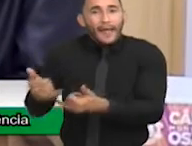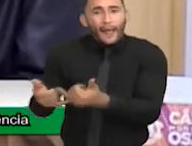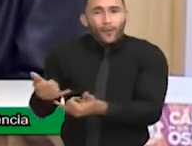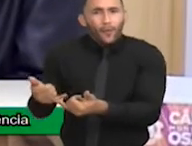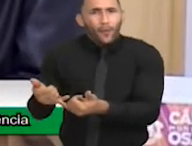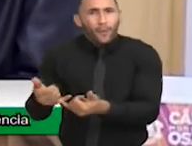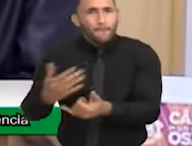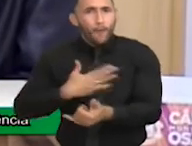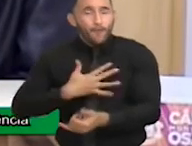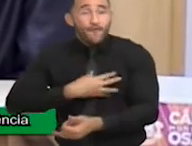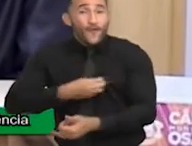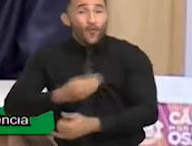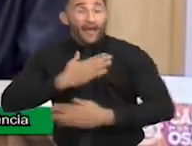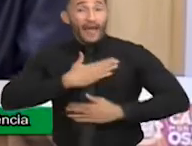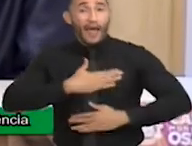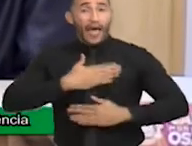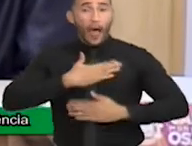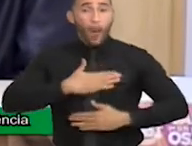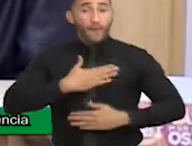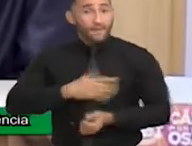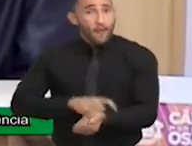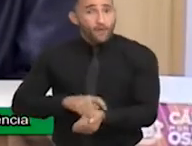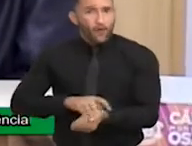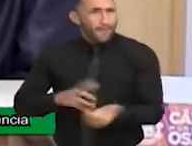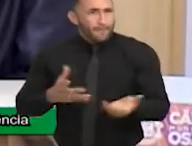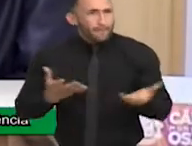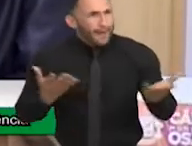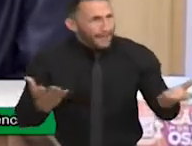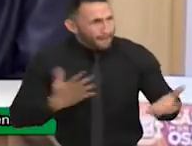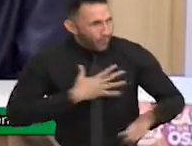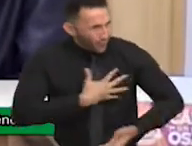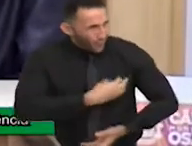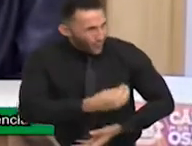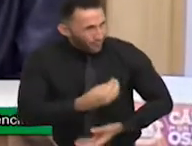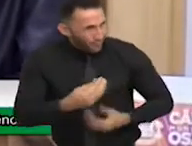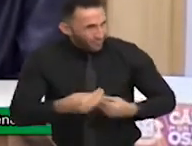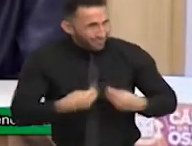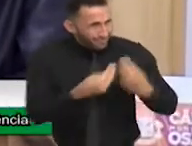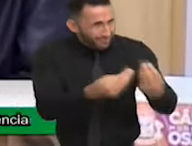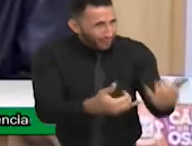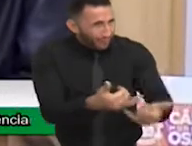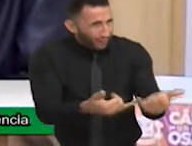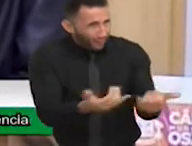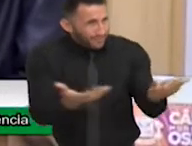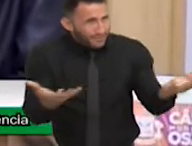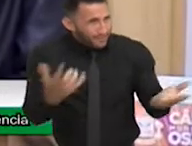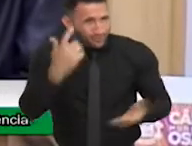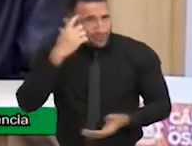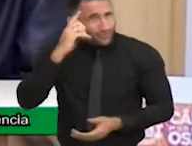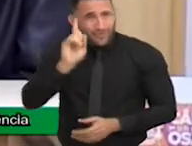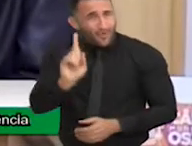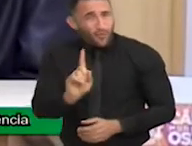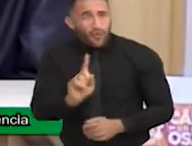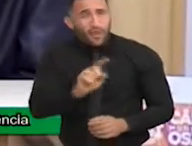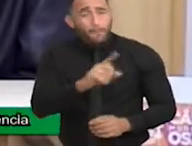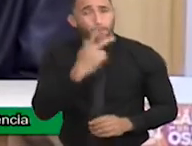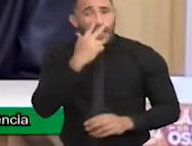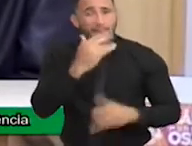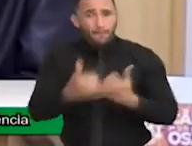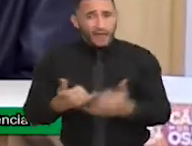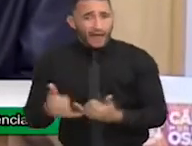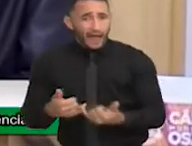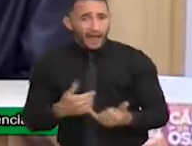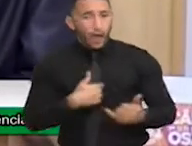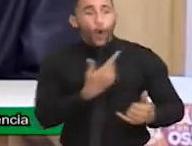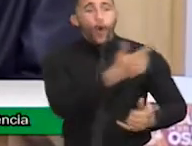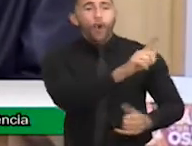levar brinquedo na sala? Na verdade, ele vai ser excluído. Ele vai ficar brincando enquanto os outros alunos vão ter aprendizado. Então, isso